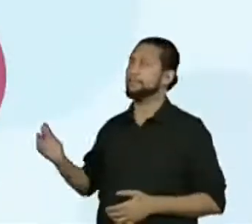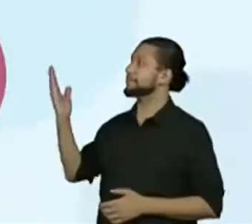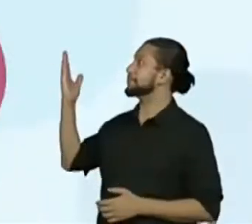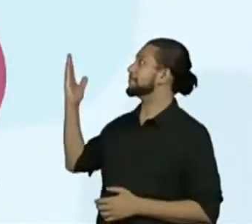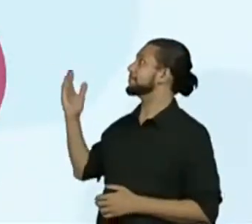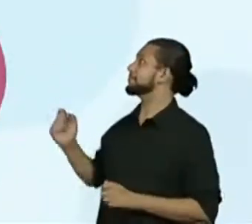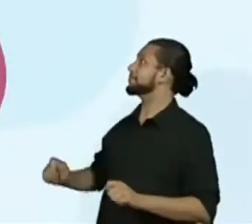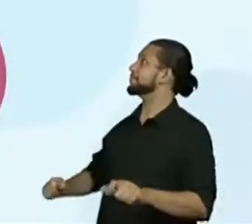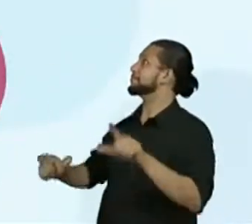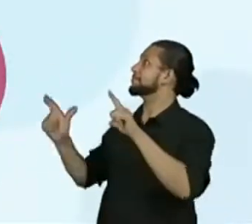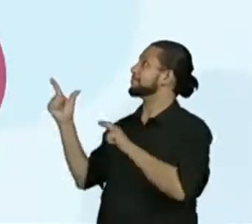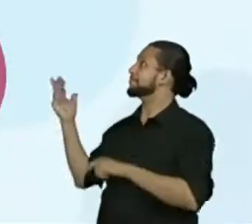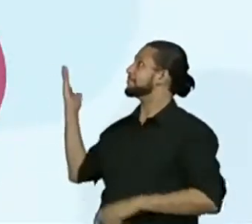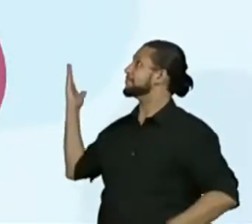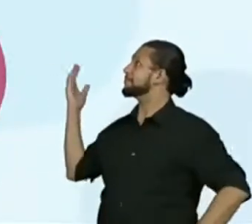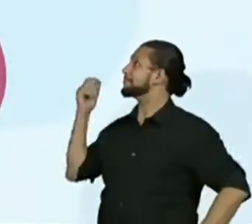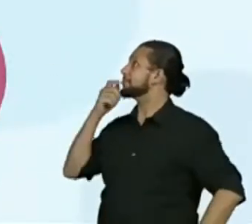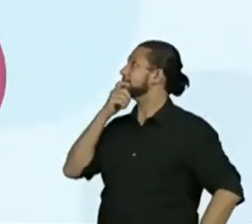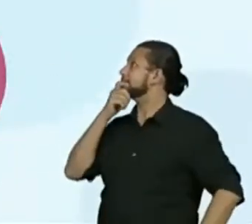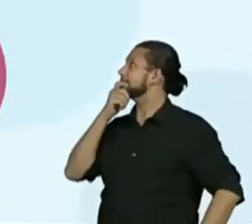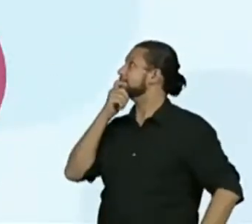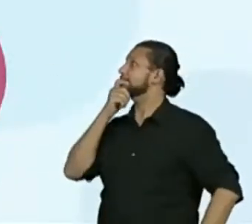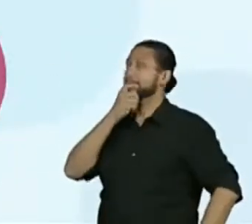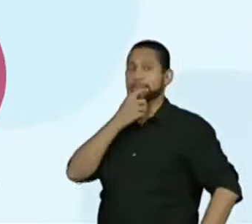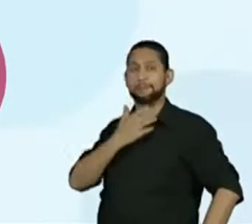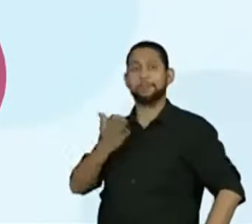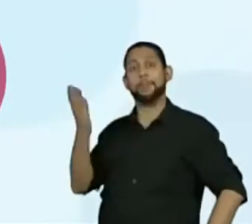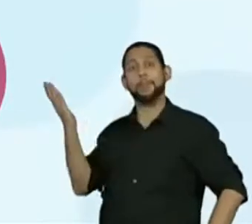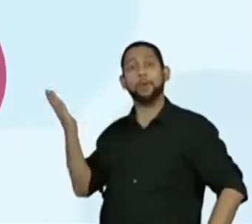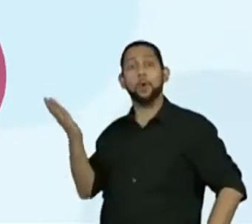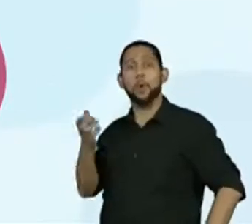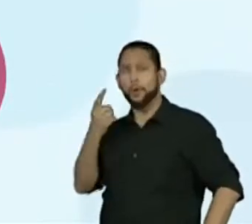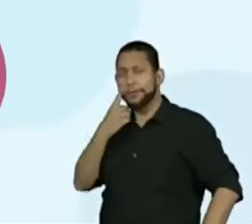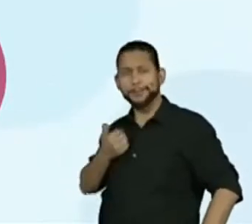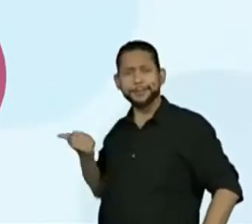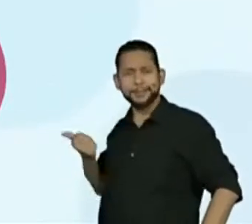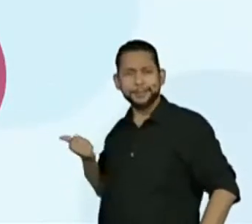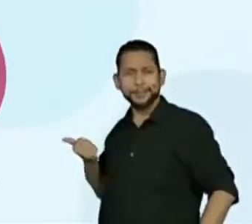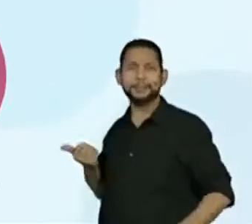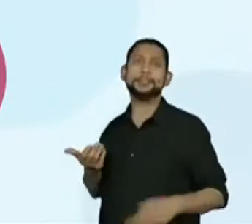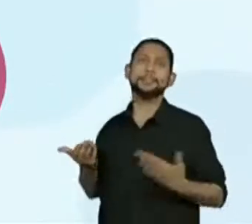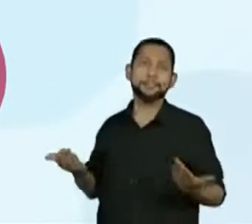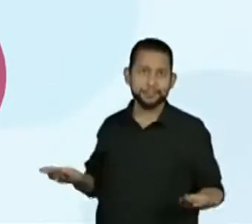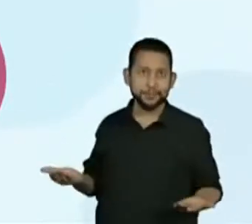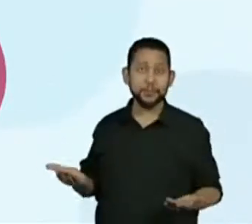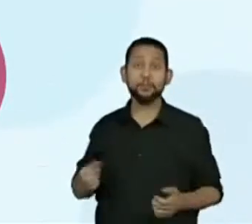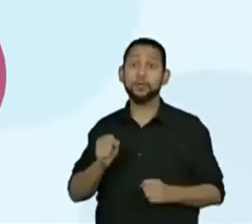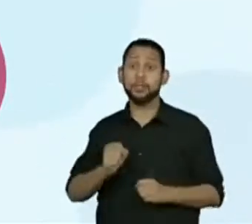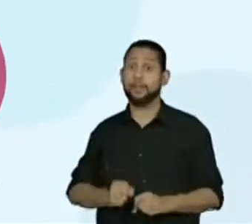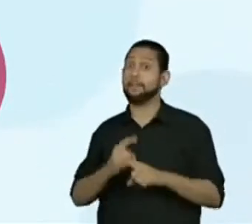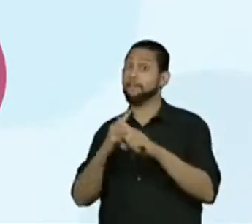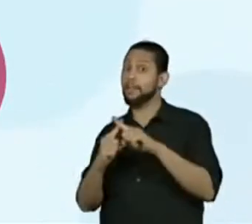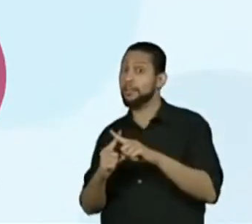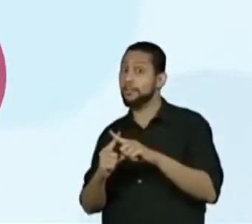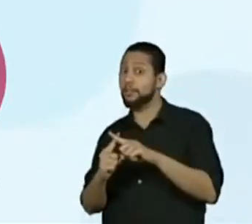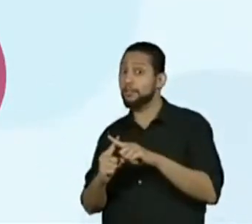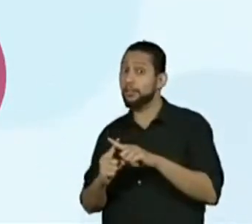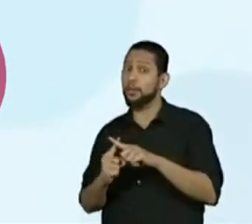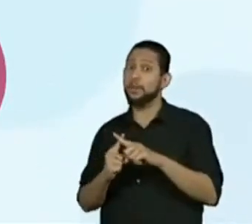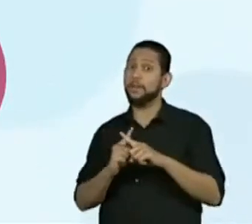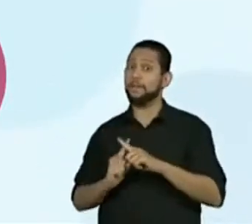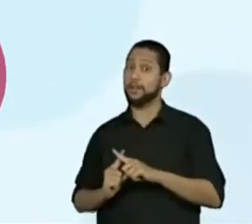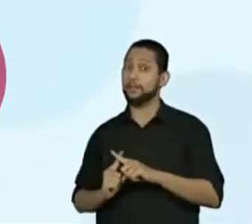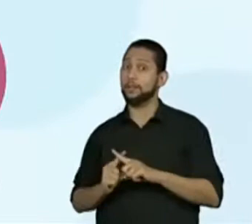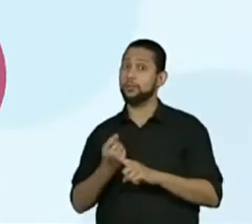Oráculo, pode mostrar a tela cheia, por favor? A atividade de hoje é... Multiplique ou divida. Eu vou contar